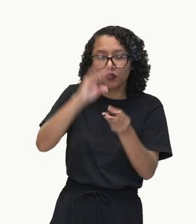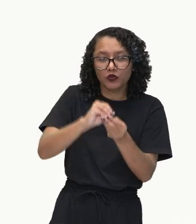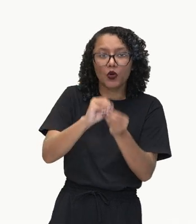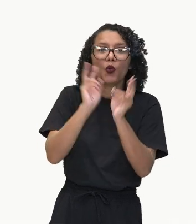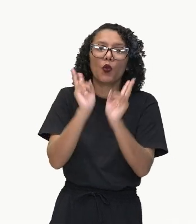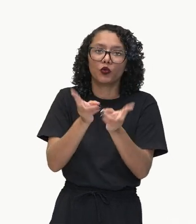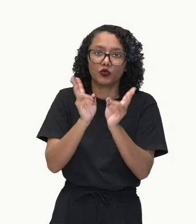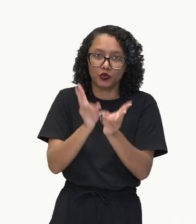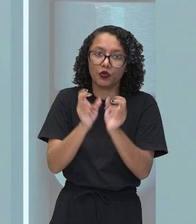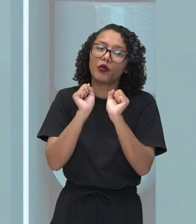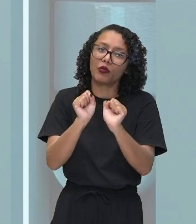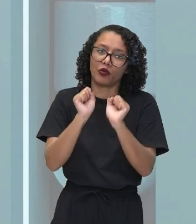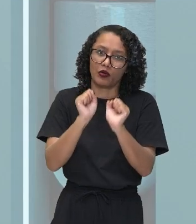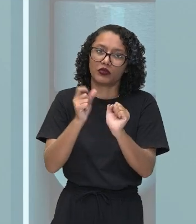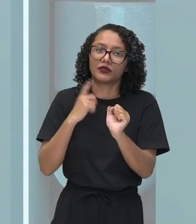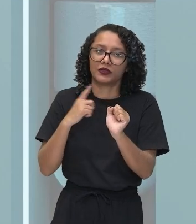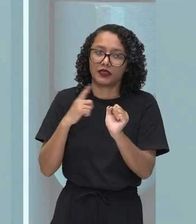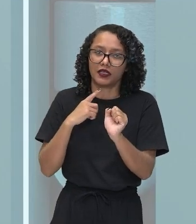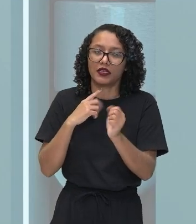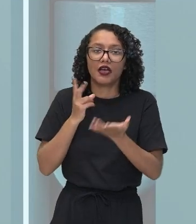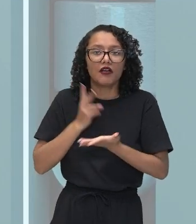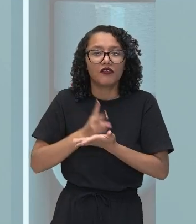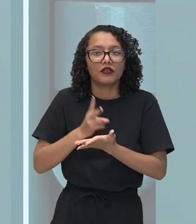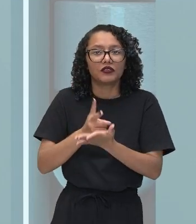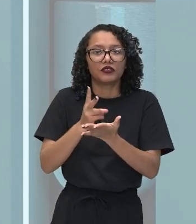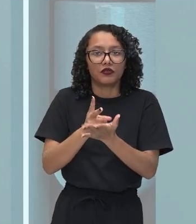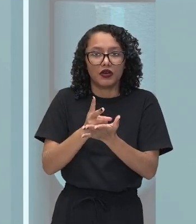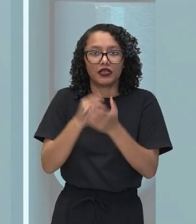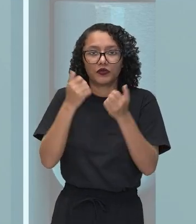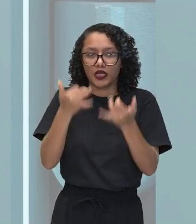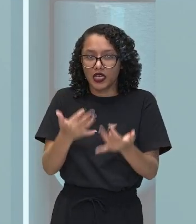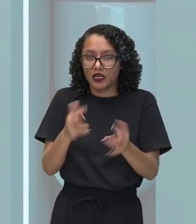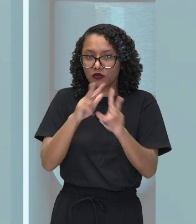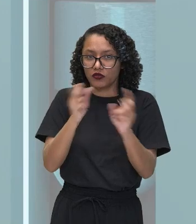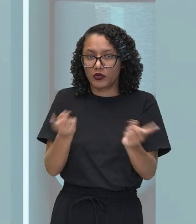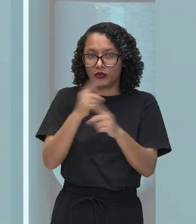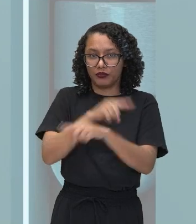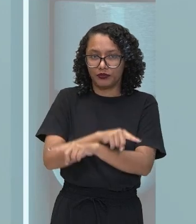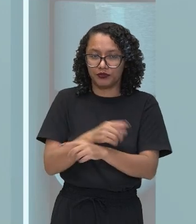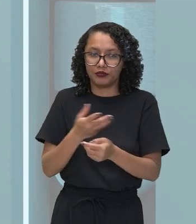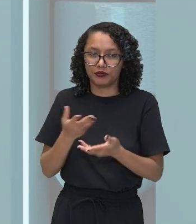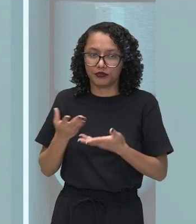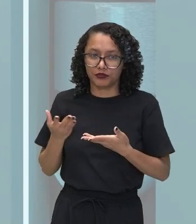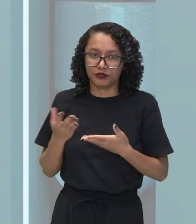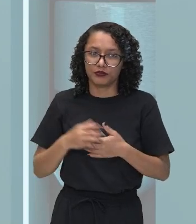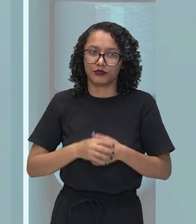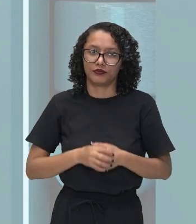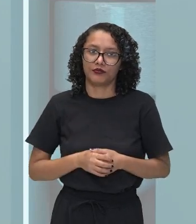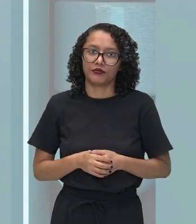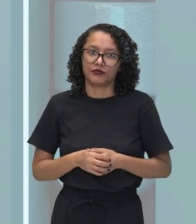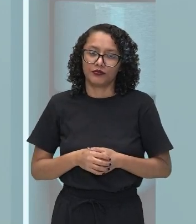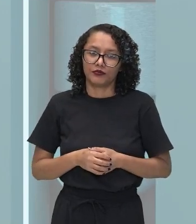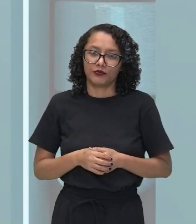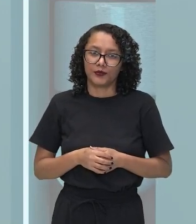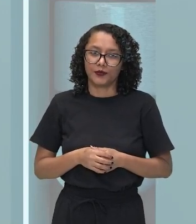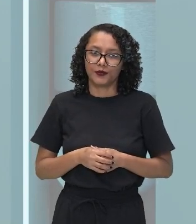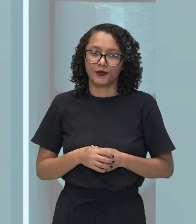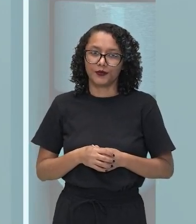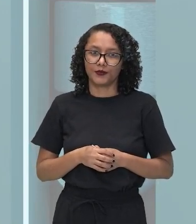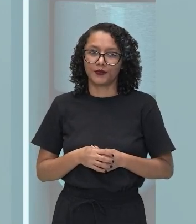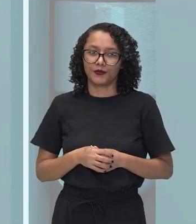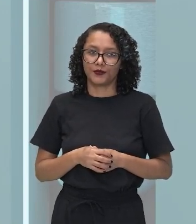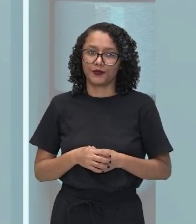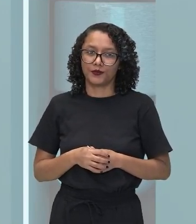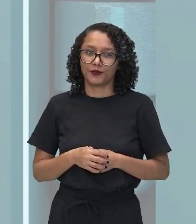bem. Então, vamos falar um pouco mais sobre as adversativas. Vamos lá. Mais informações aí que nós vamos trazer pra você sobre